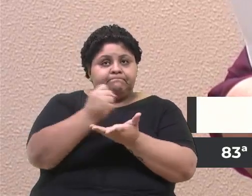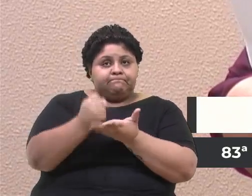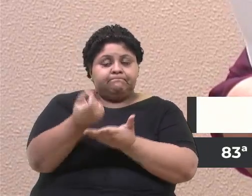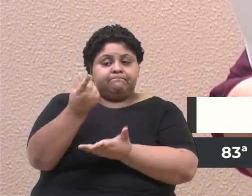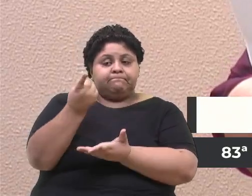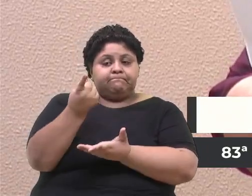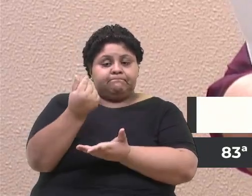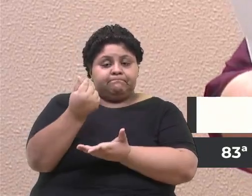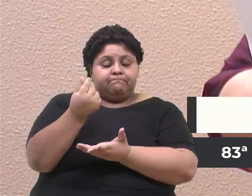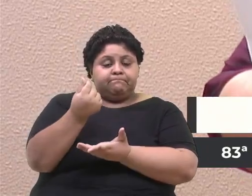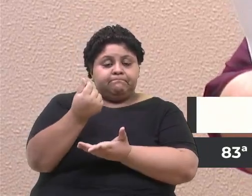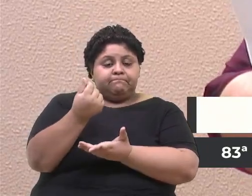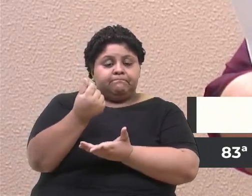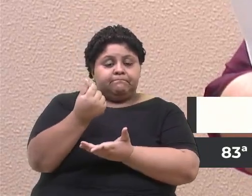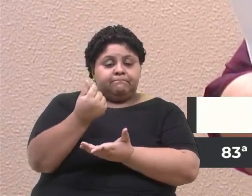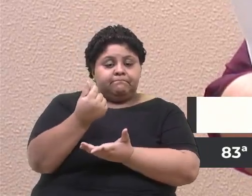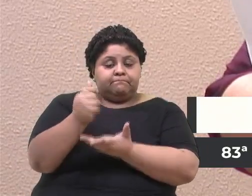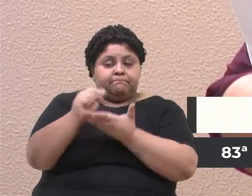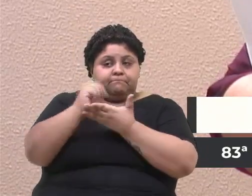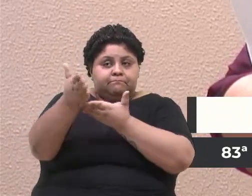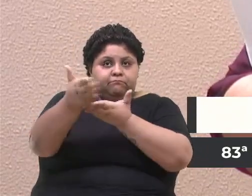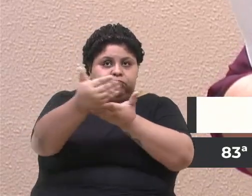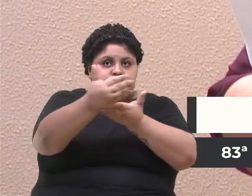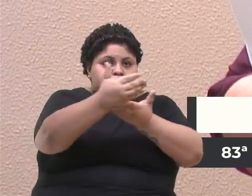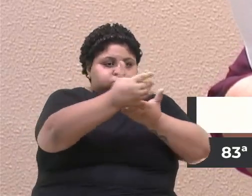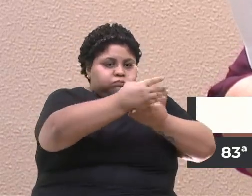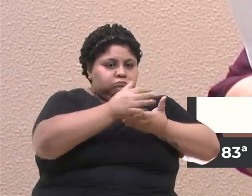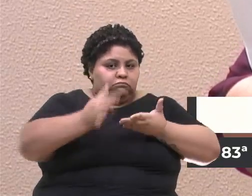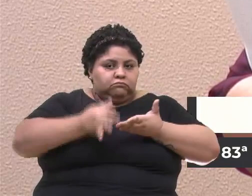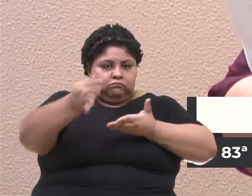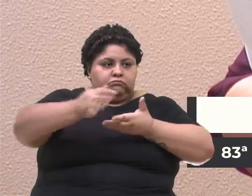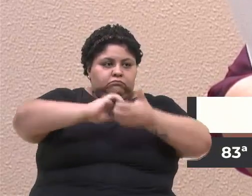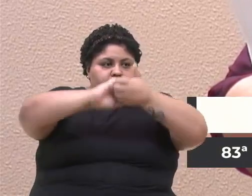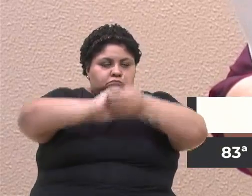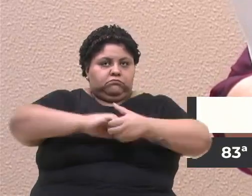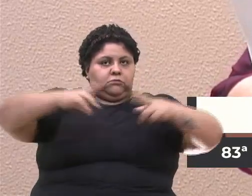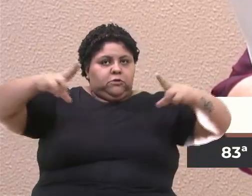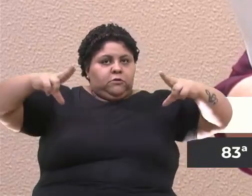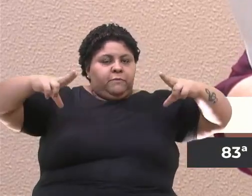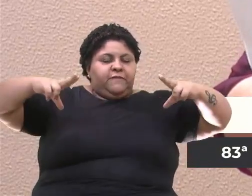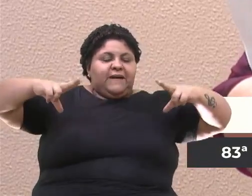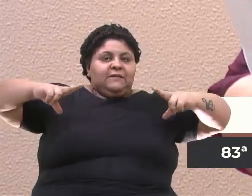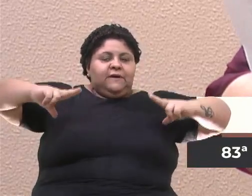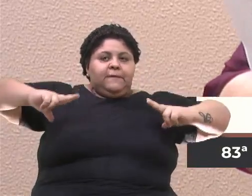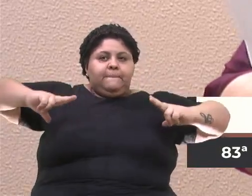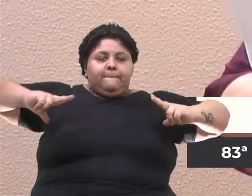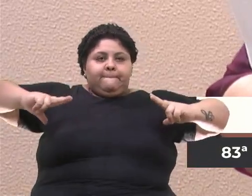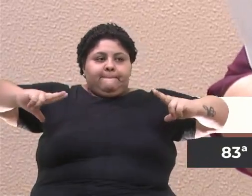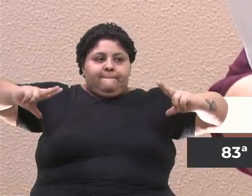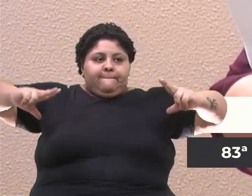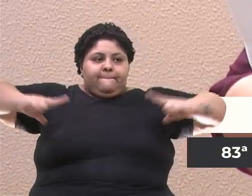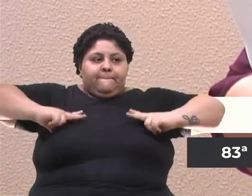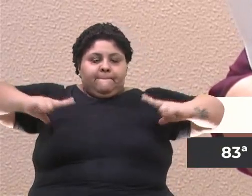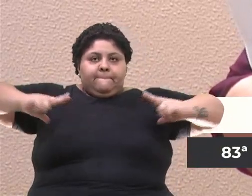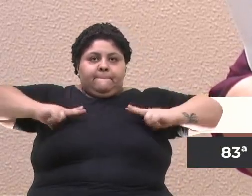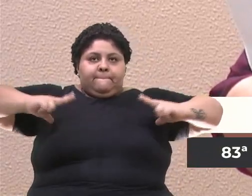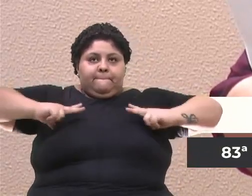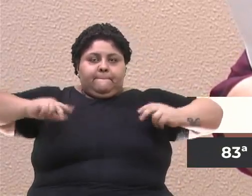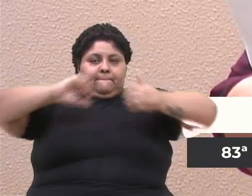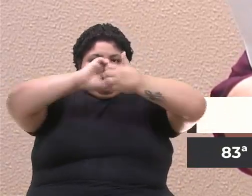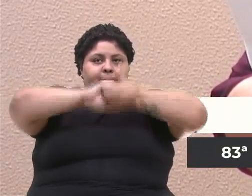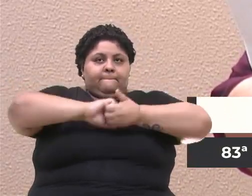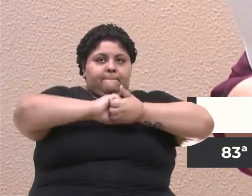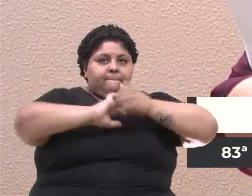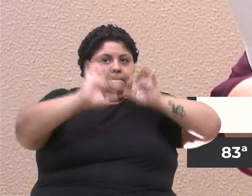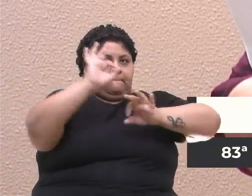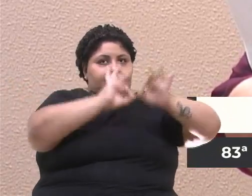ser captados pelo futuro parceiro privado. De todo modo, a parceria que vem sendo estruturada não implica em